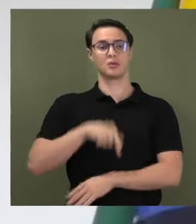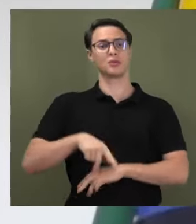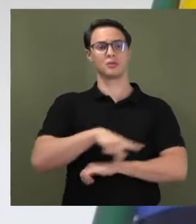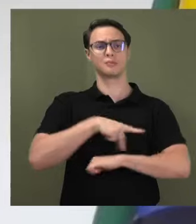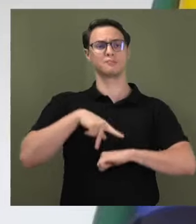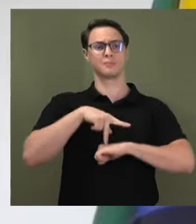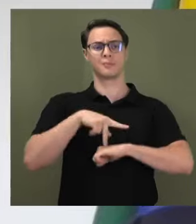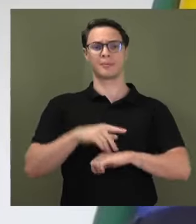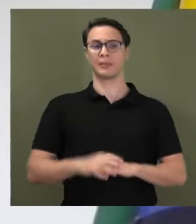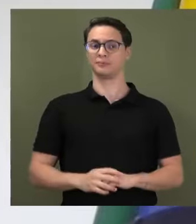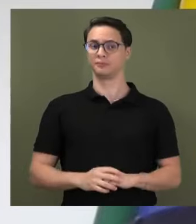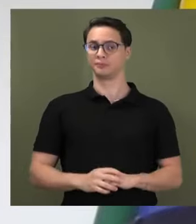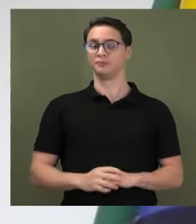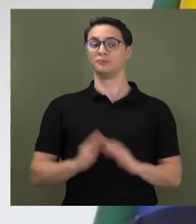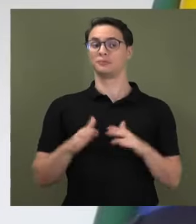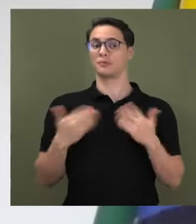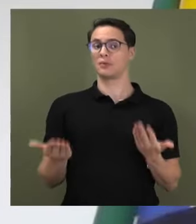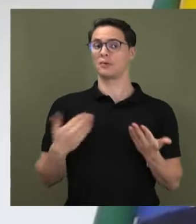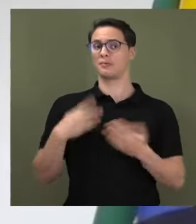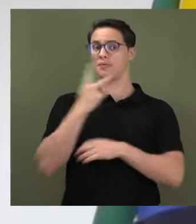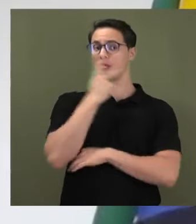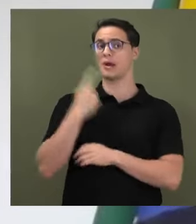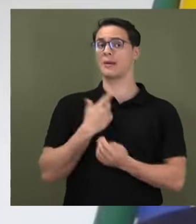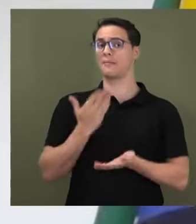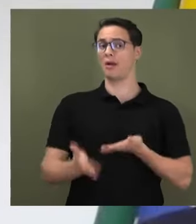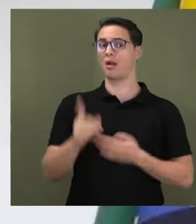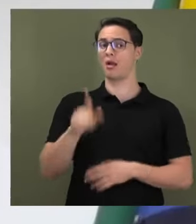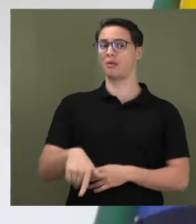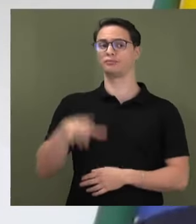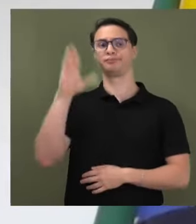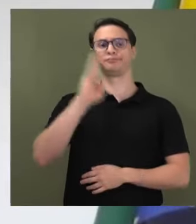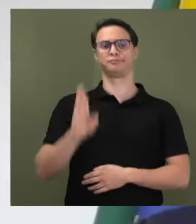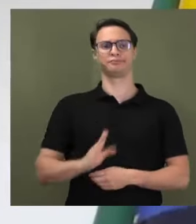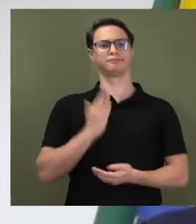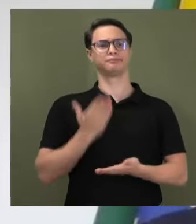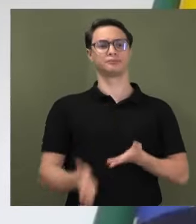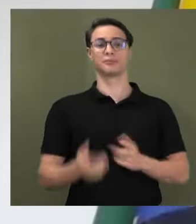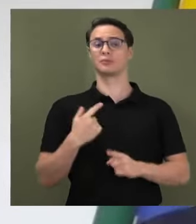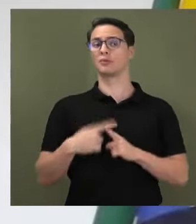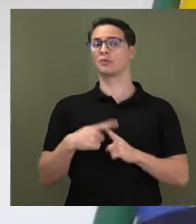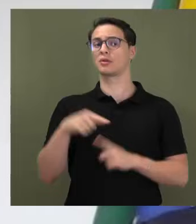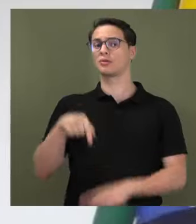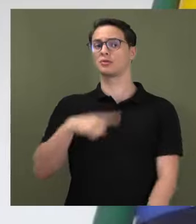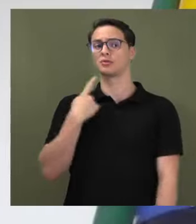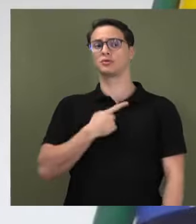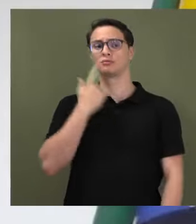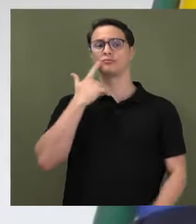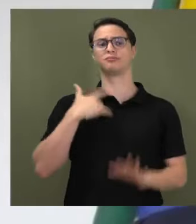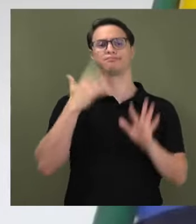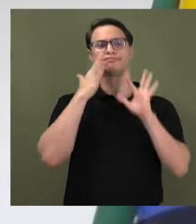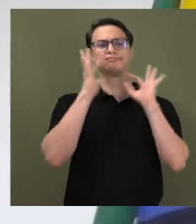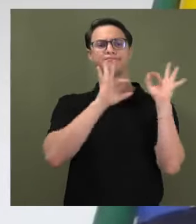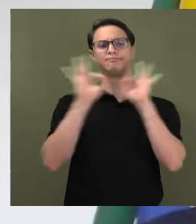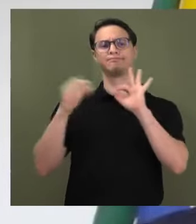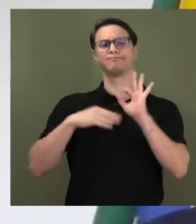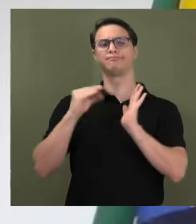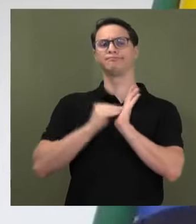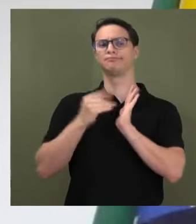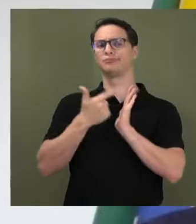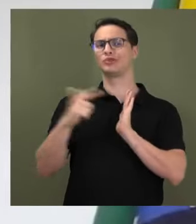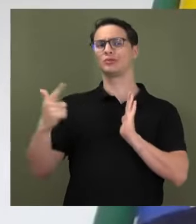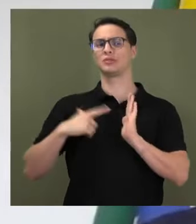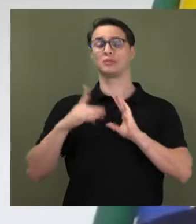Brasil, então quem perde é o Brasil, porque aqui a gente está vendo que não tem democracia,